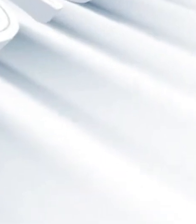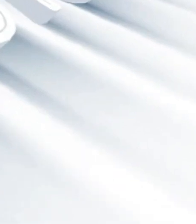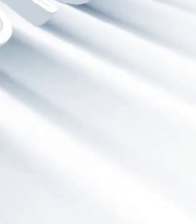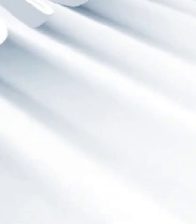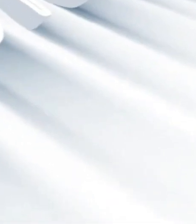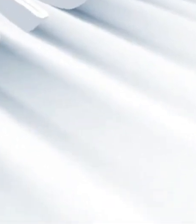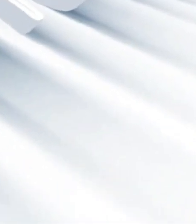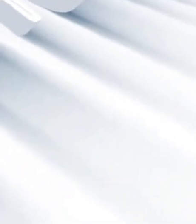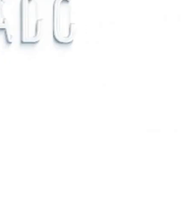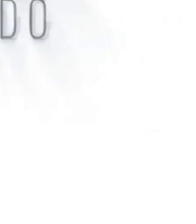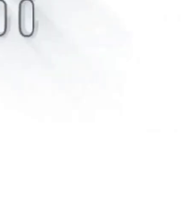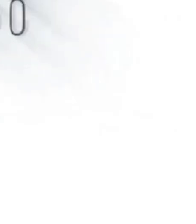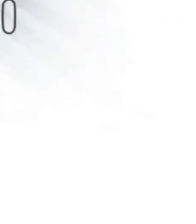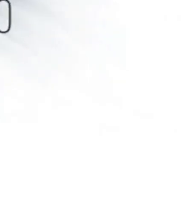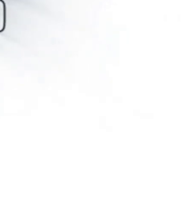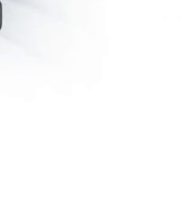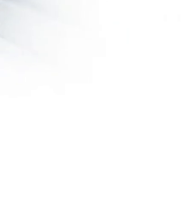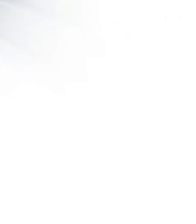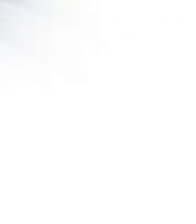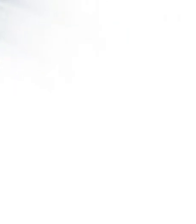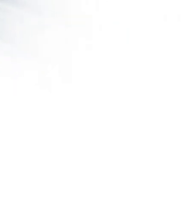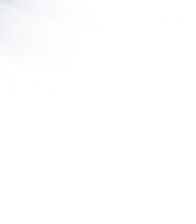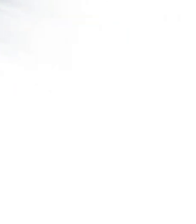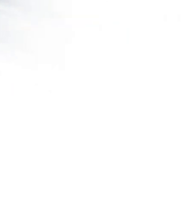do roteiro audiovisual.